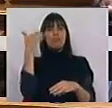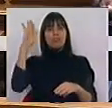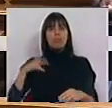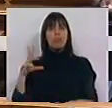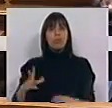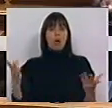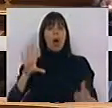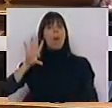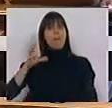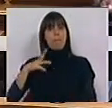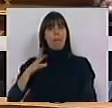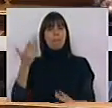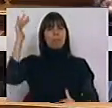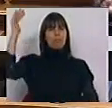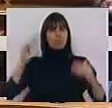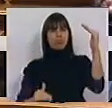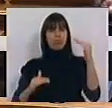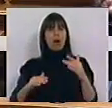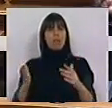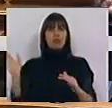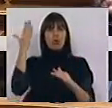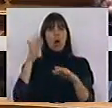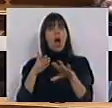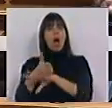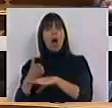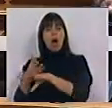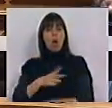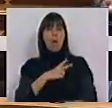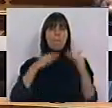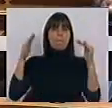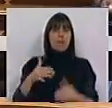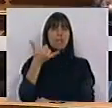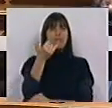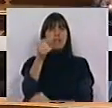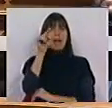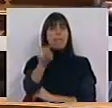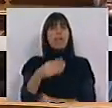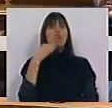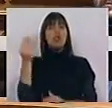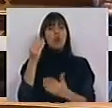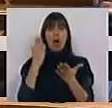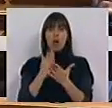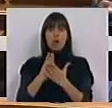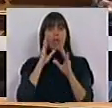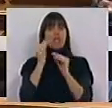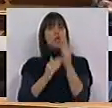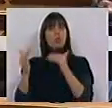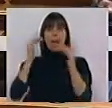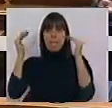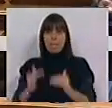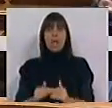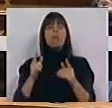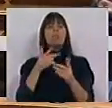Portugal é um países mais desiguais no acesso à universidade. Temos hoje menos de 25 mil jovens a estudar no ensino superior